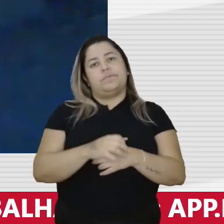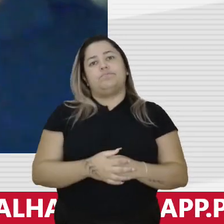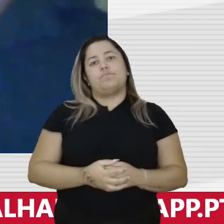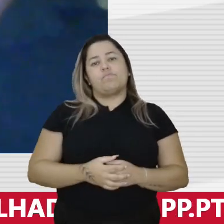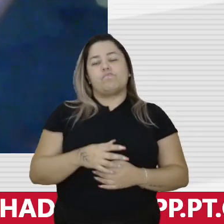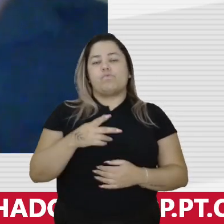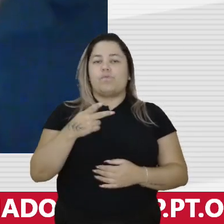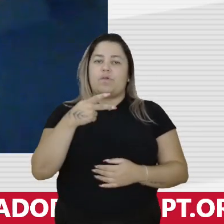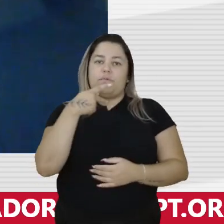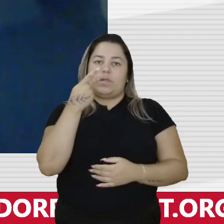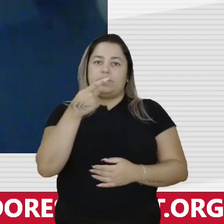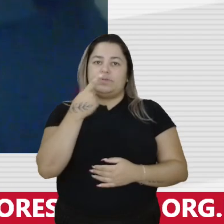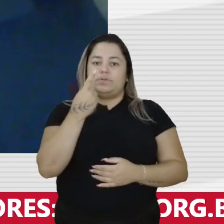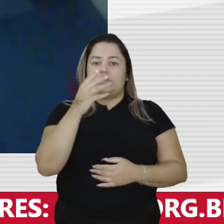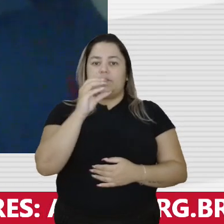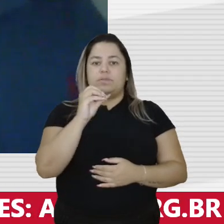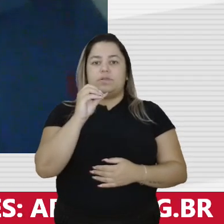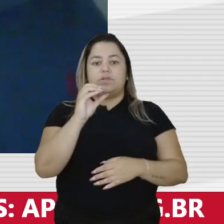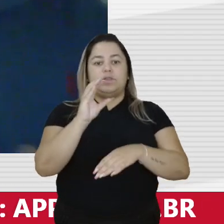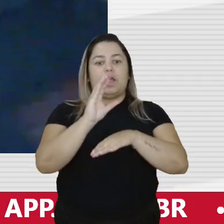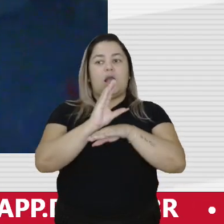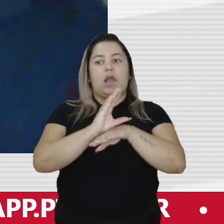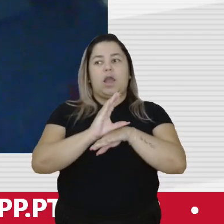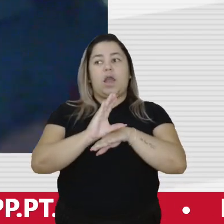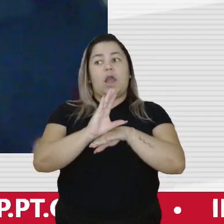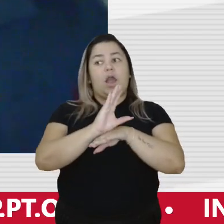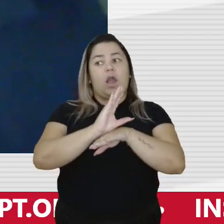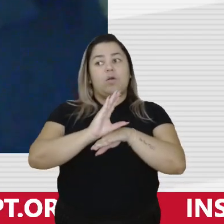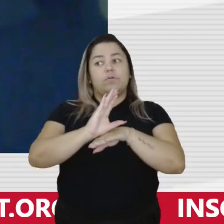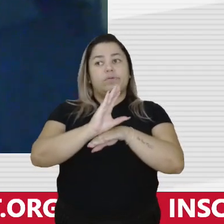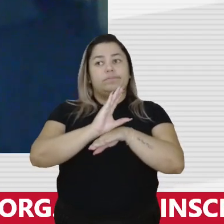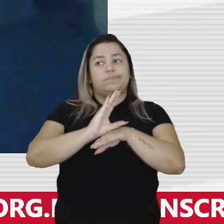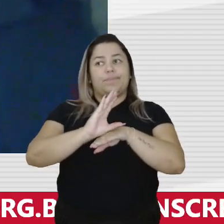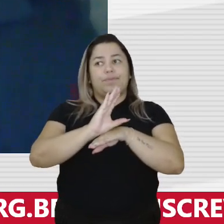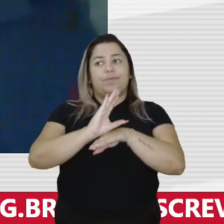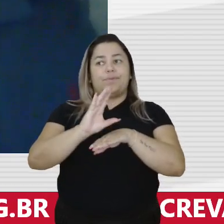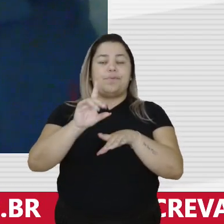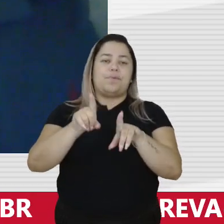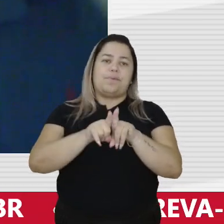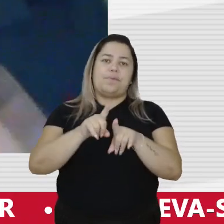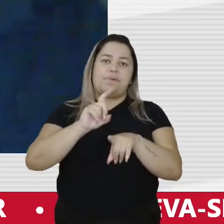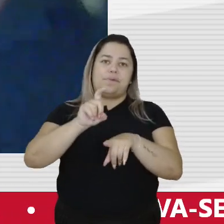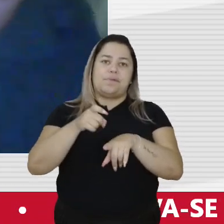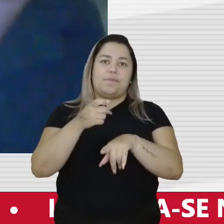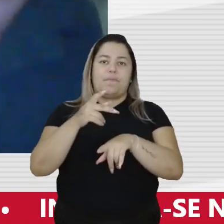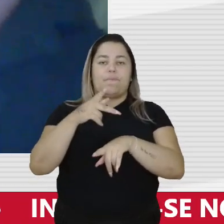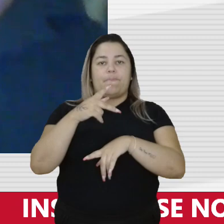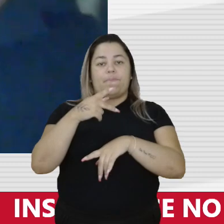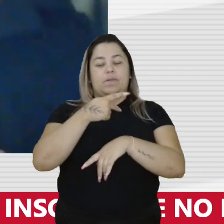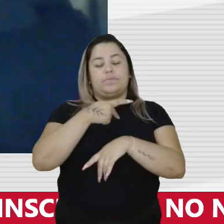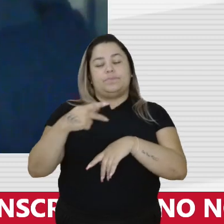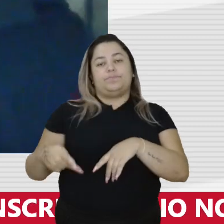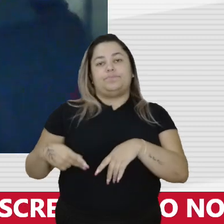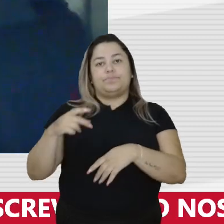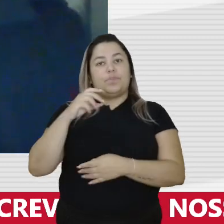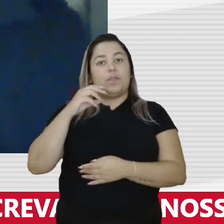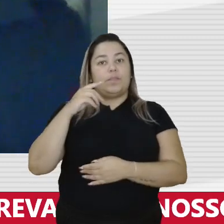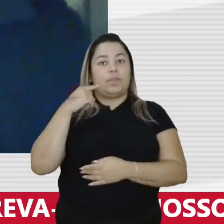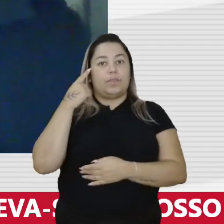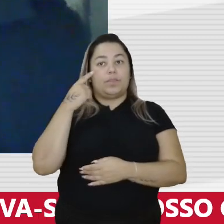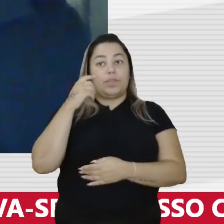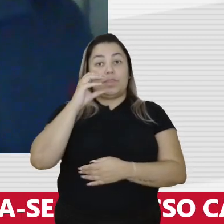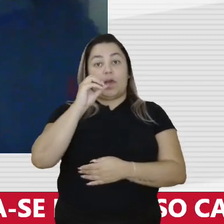vamos dizer, 10 anos da Constituição, e o ministro Maurício Corrêa, ex-presidente da UAB Federal, votou contra a abertura dos arquivos.